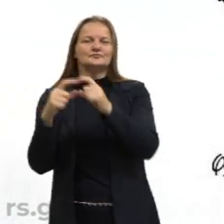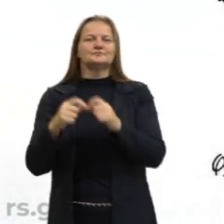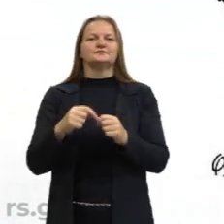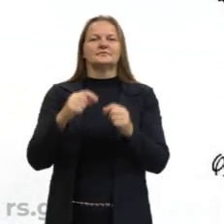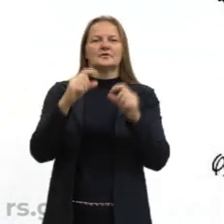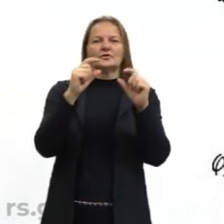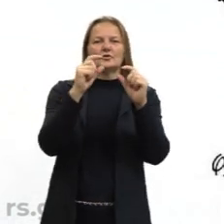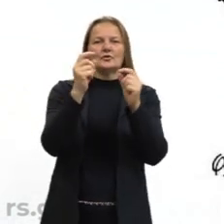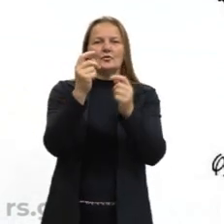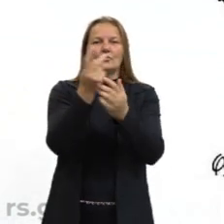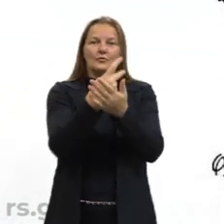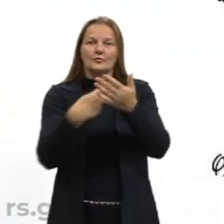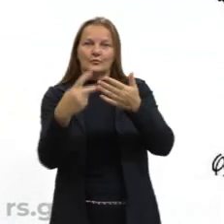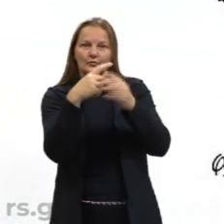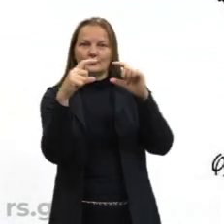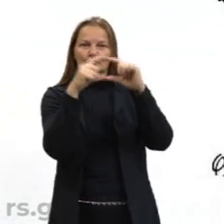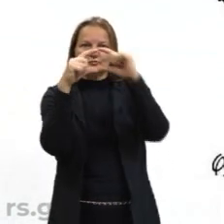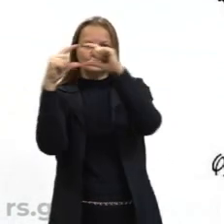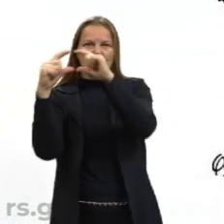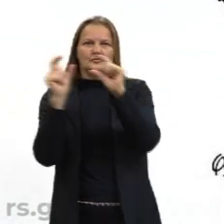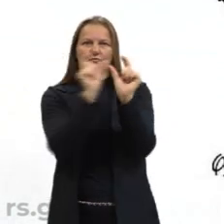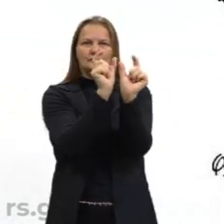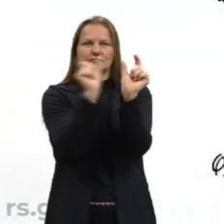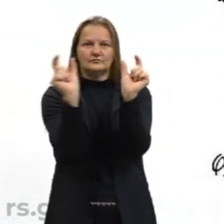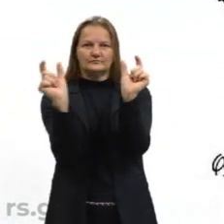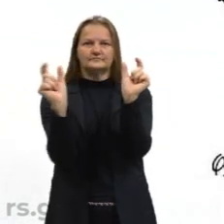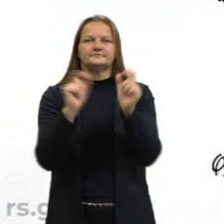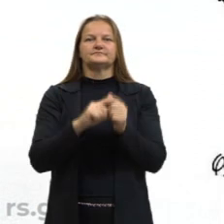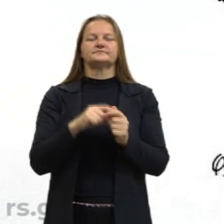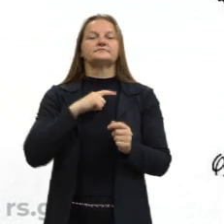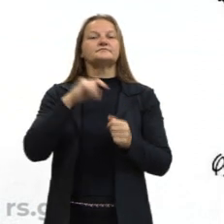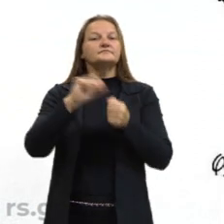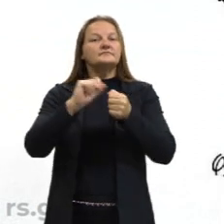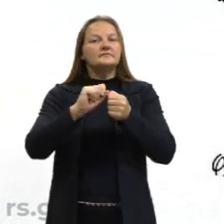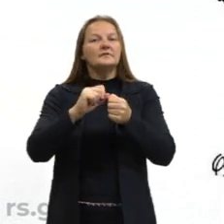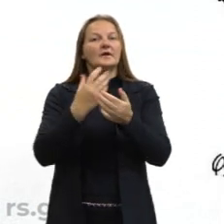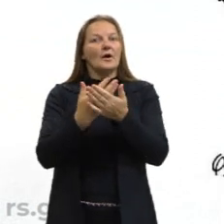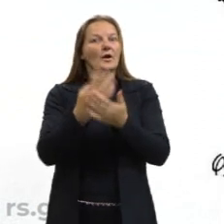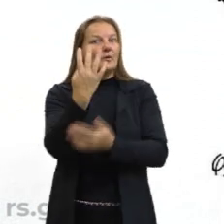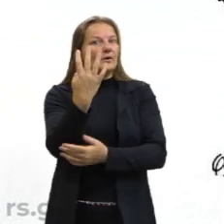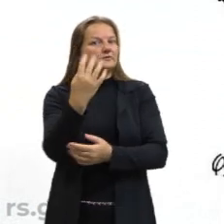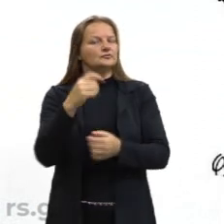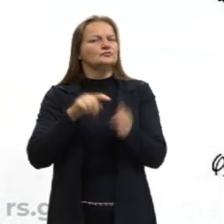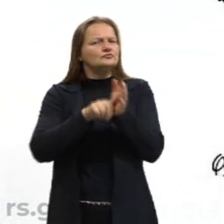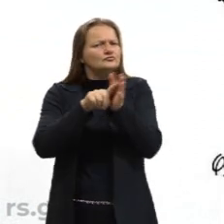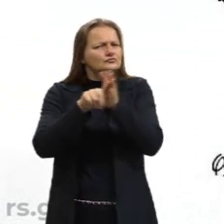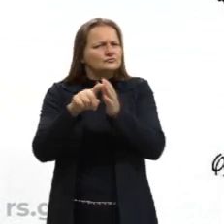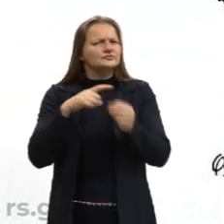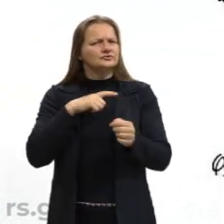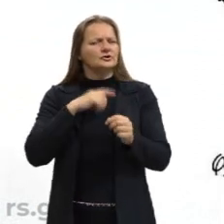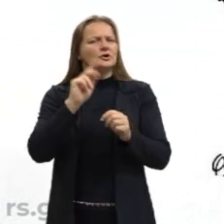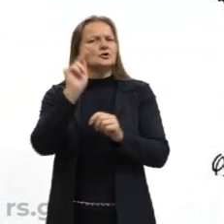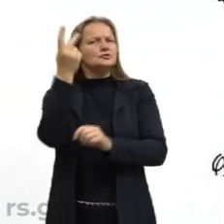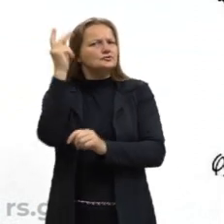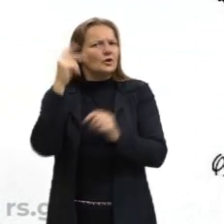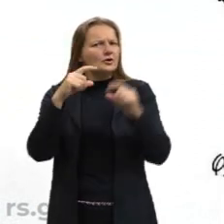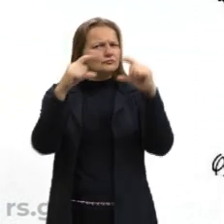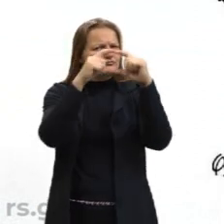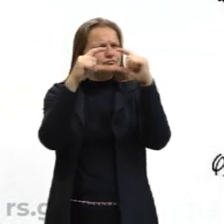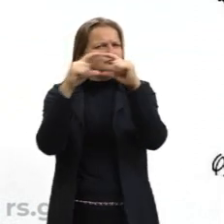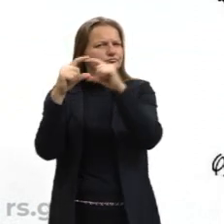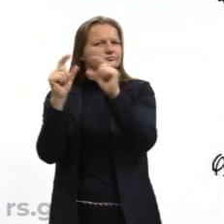quadrinho. Na aula 4, nós fizemos uma análise de uma questão que trazia uma história em quadrinho.